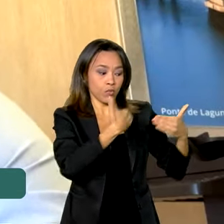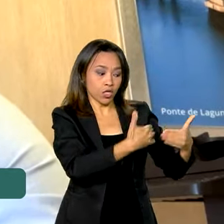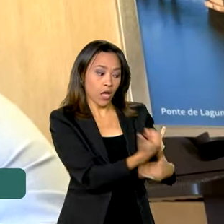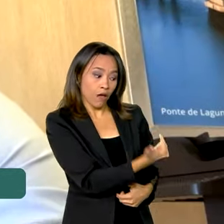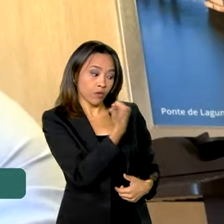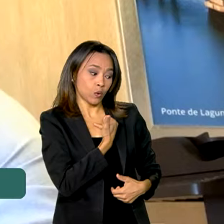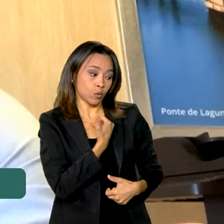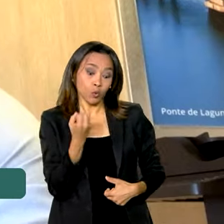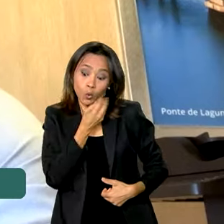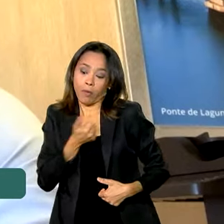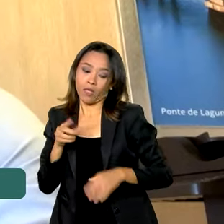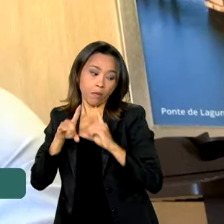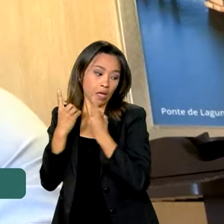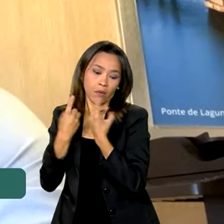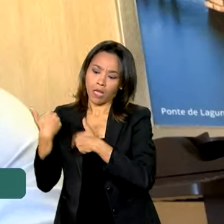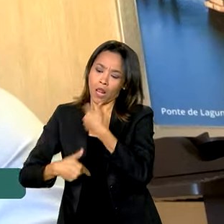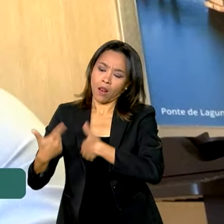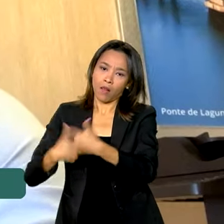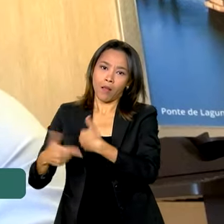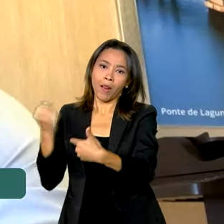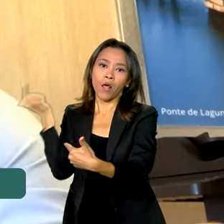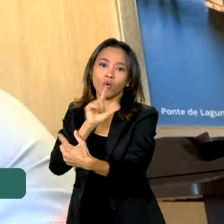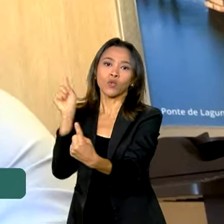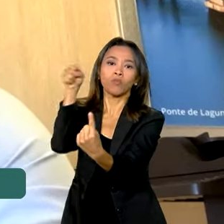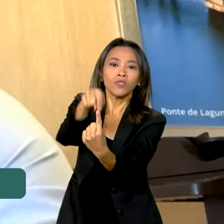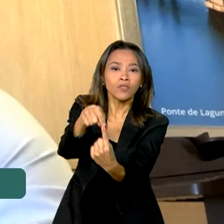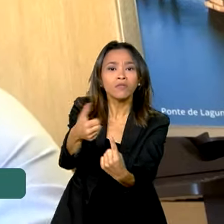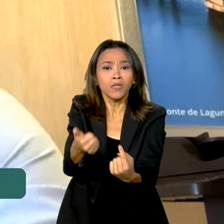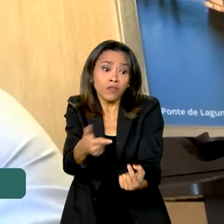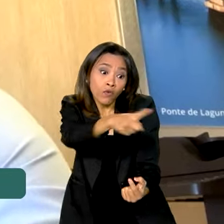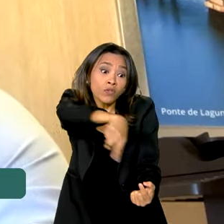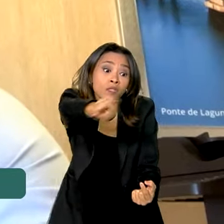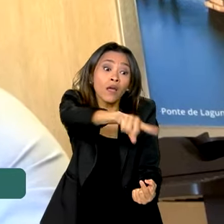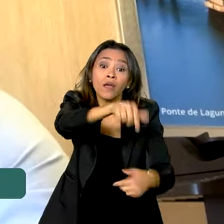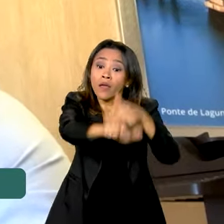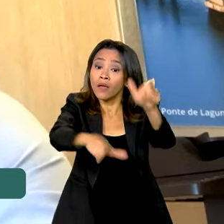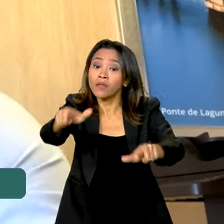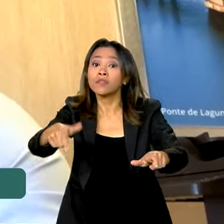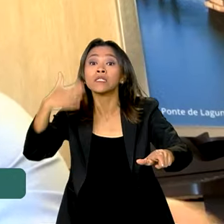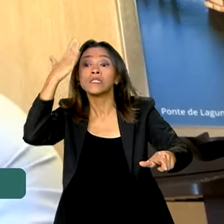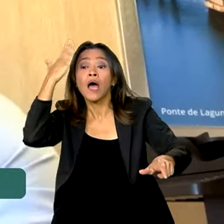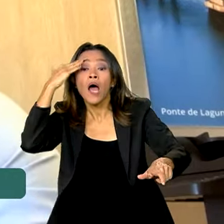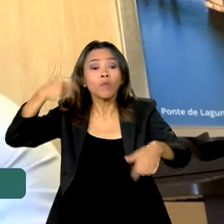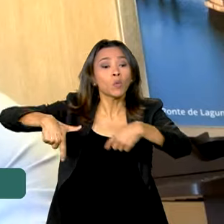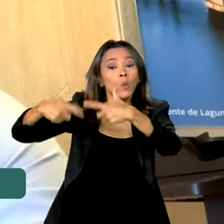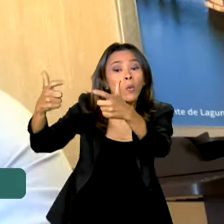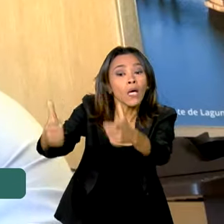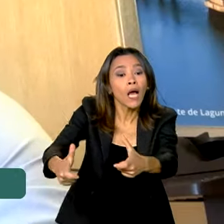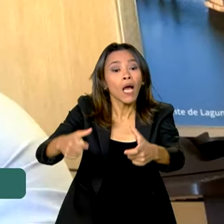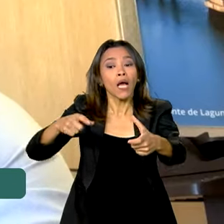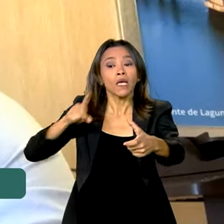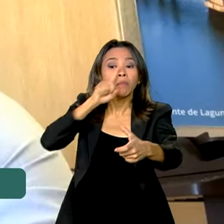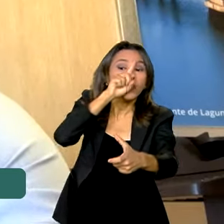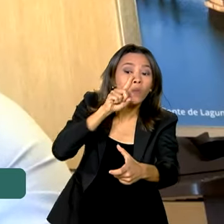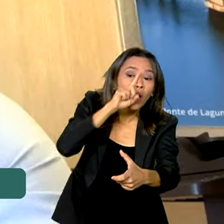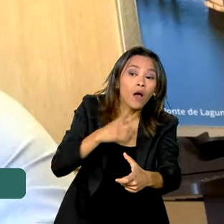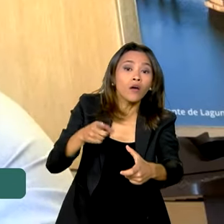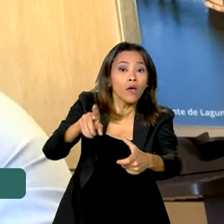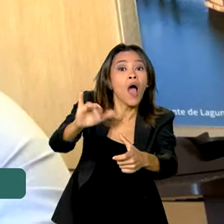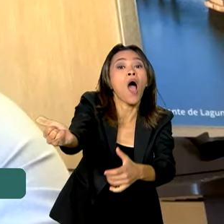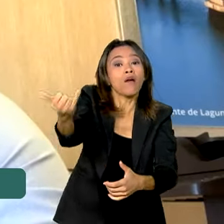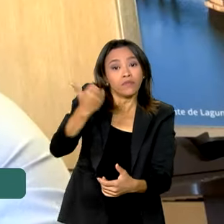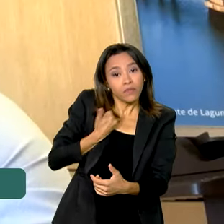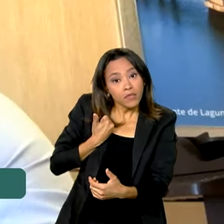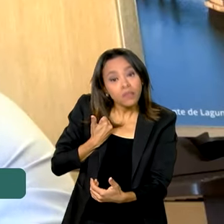a gente está correndo atrás disso. E a gente também se coloca à disposição dos próprios usuários, que às vezes tem algum ponto que ele tem ali sensível, se quiser, o DENIT está